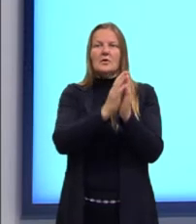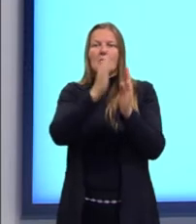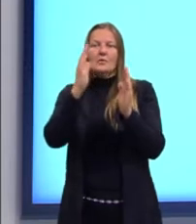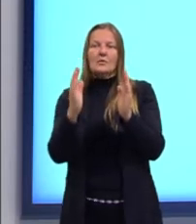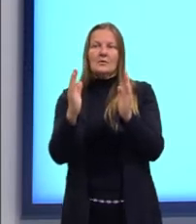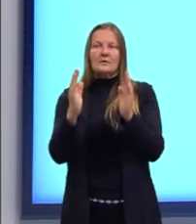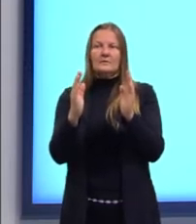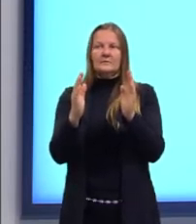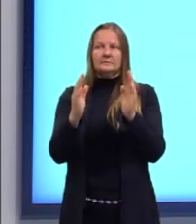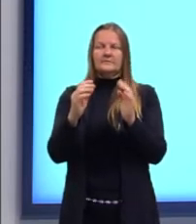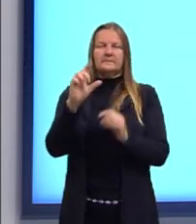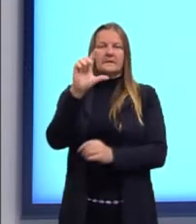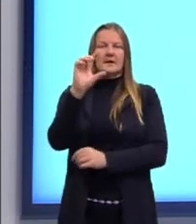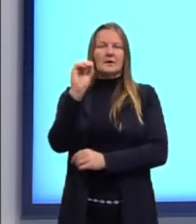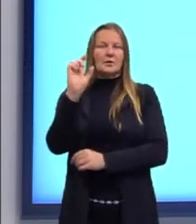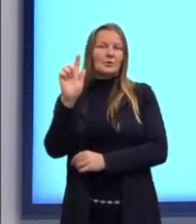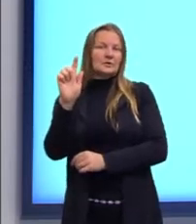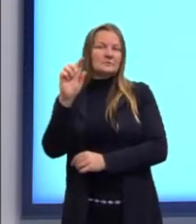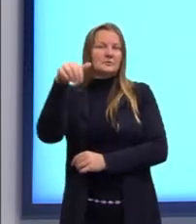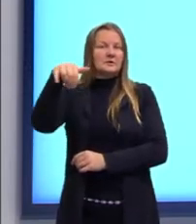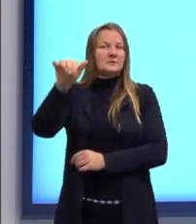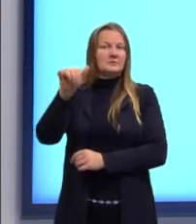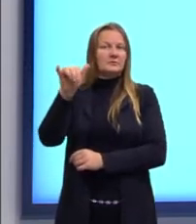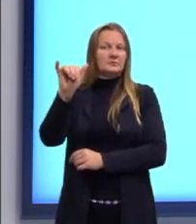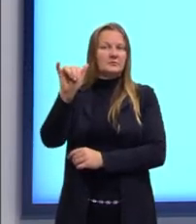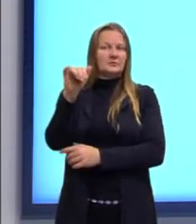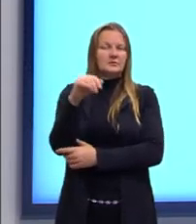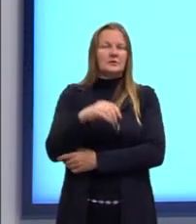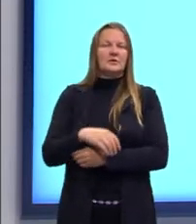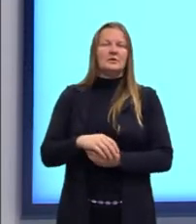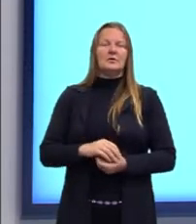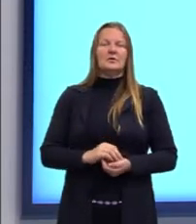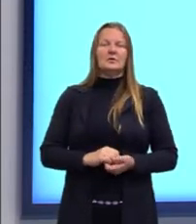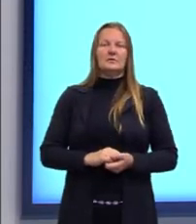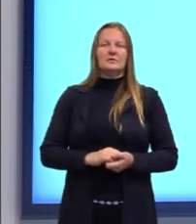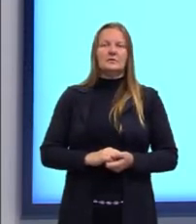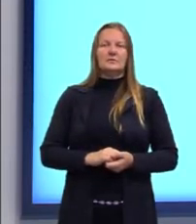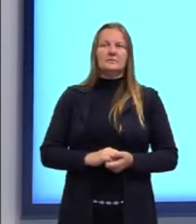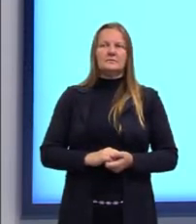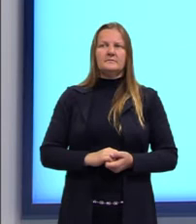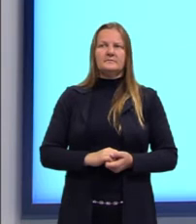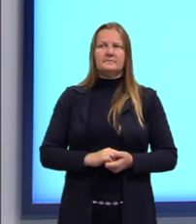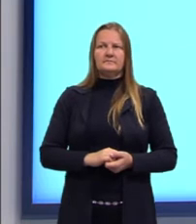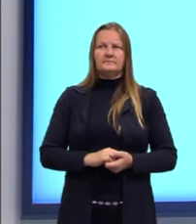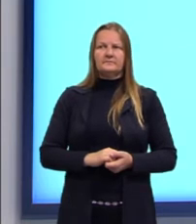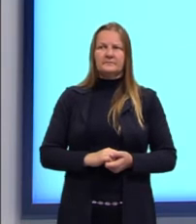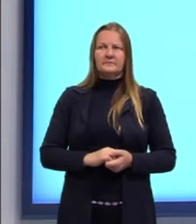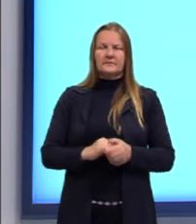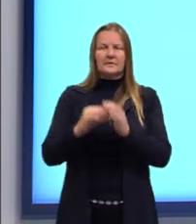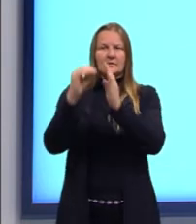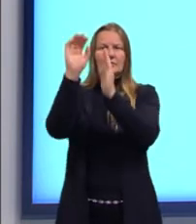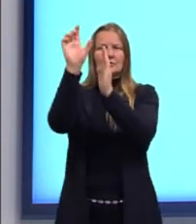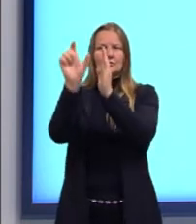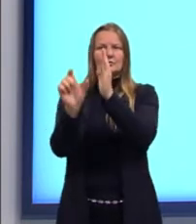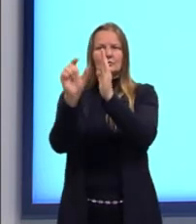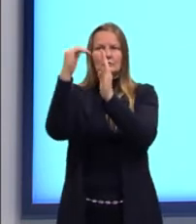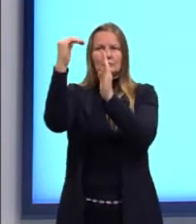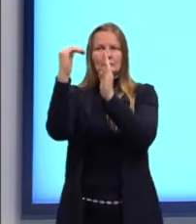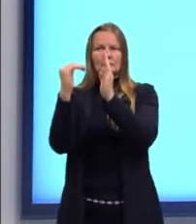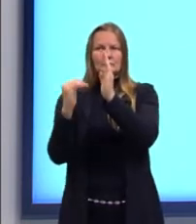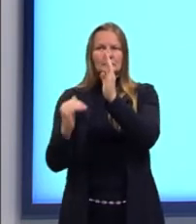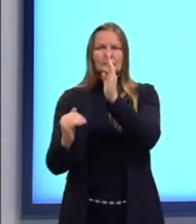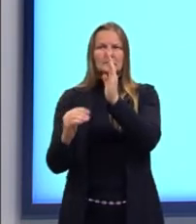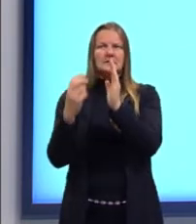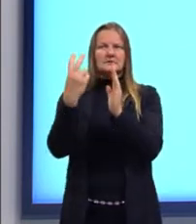temos o logaritmo de Y, então o log de Y na base 10. E determinados então, né, esses cinco